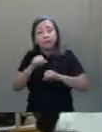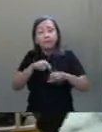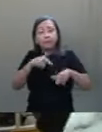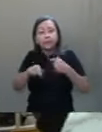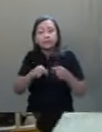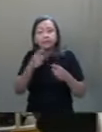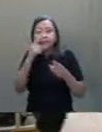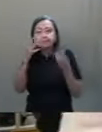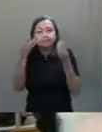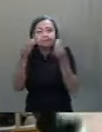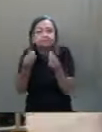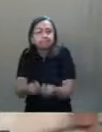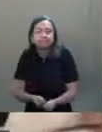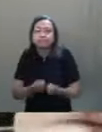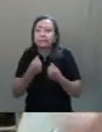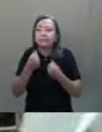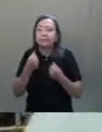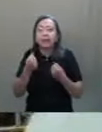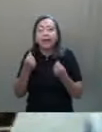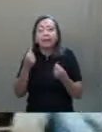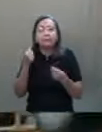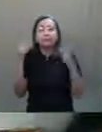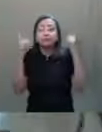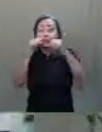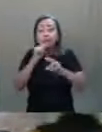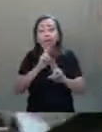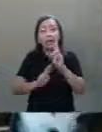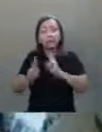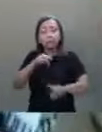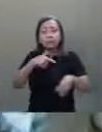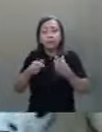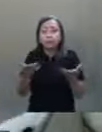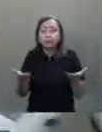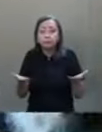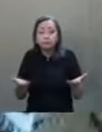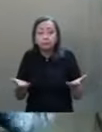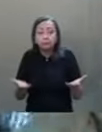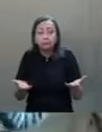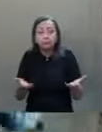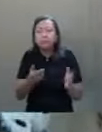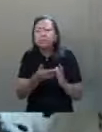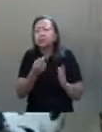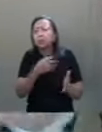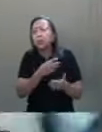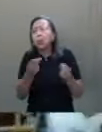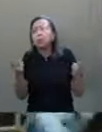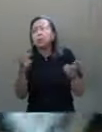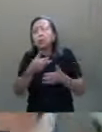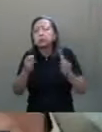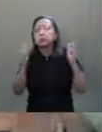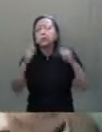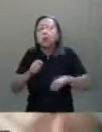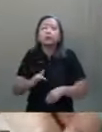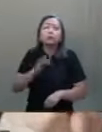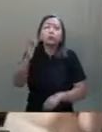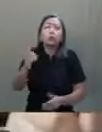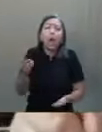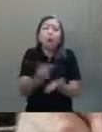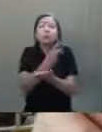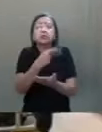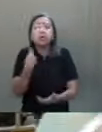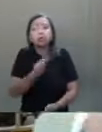as relações do trabalho, mediante fatos que poderão acontecer um dia sem sabermos o que é.